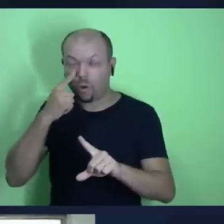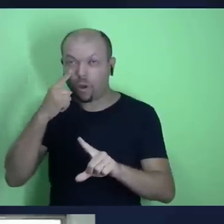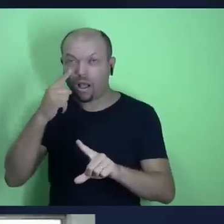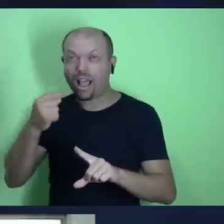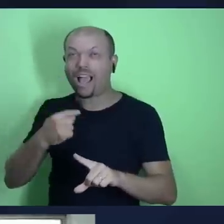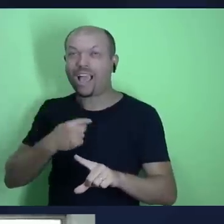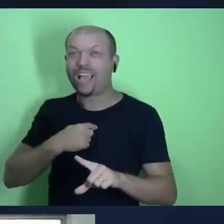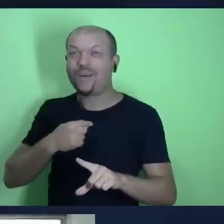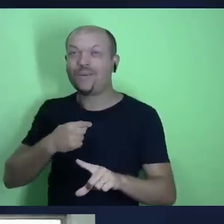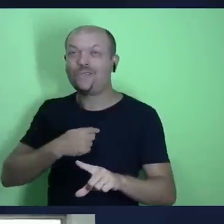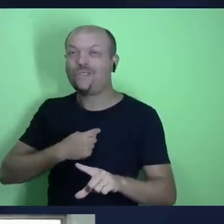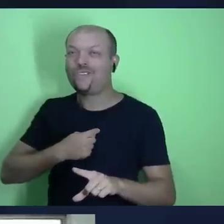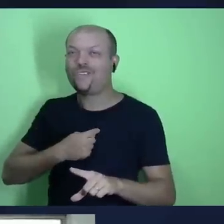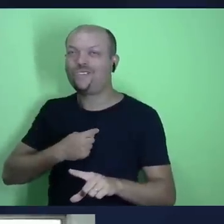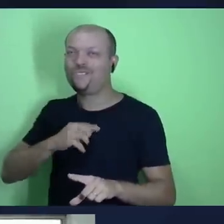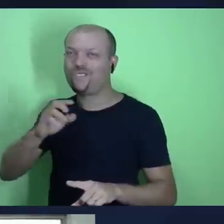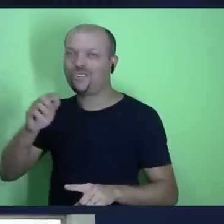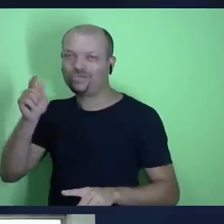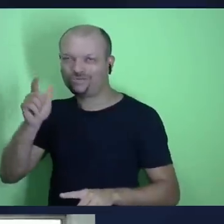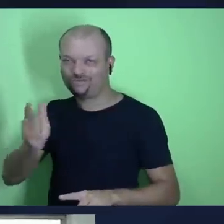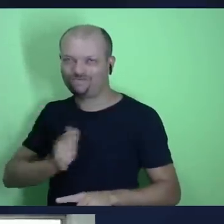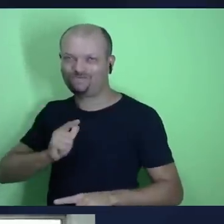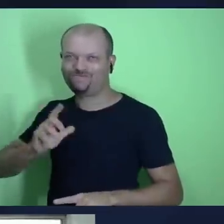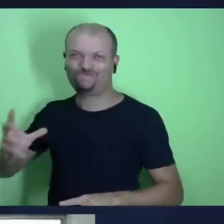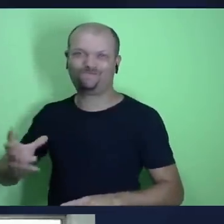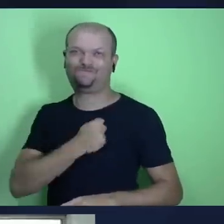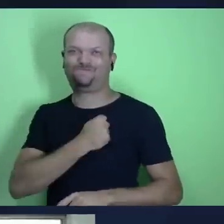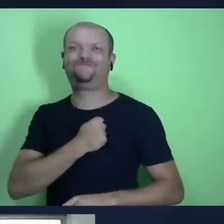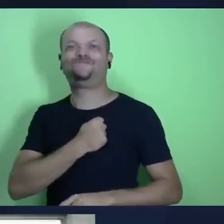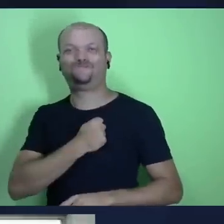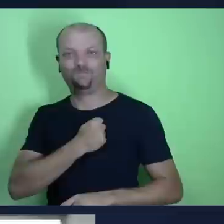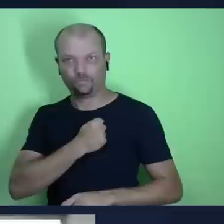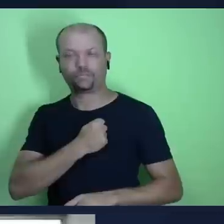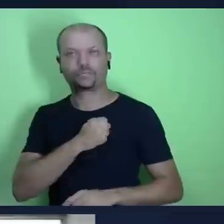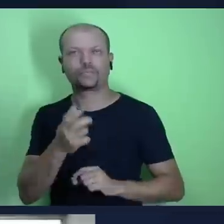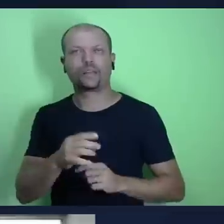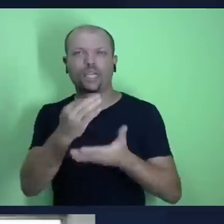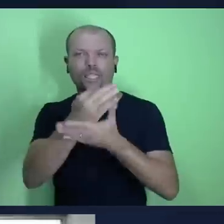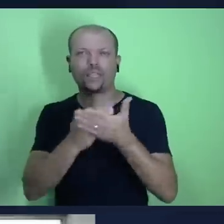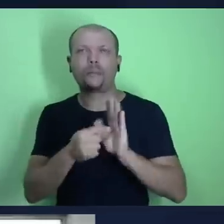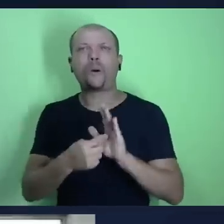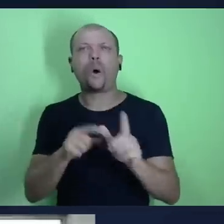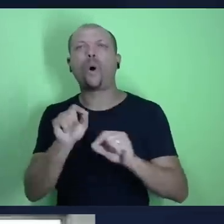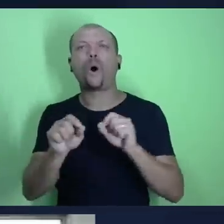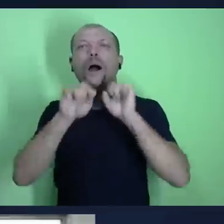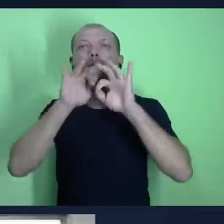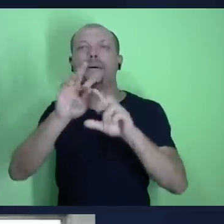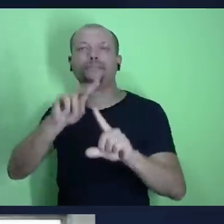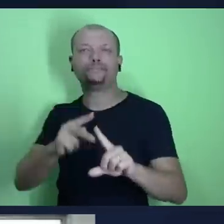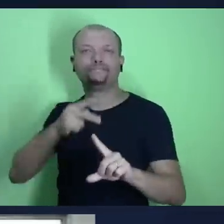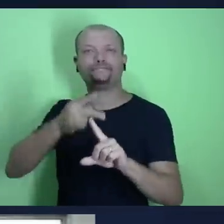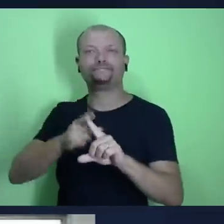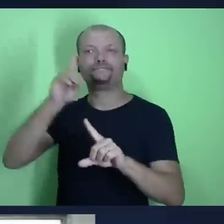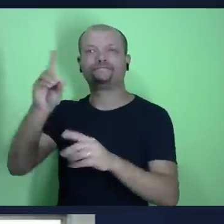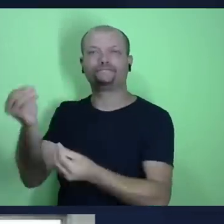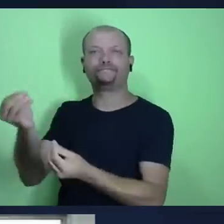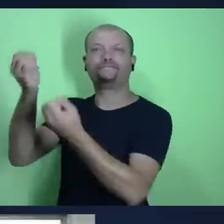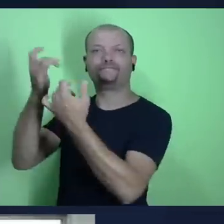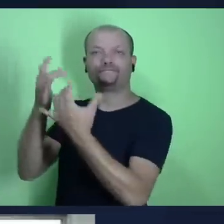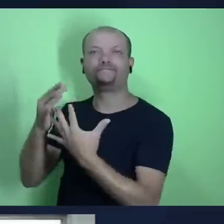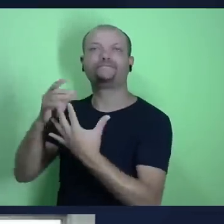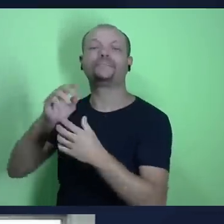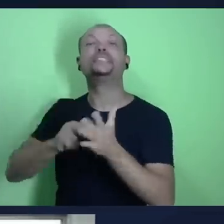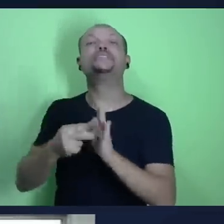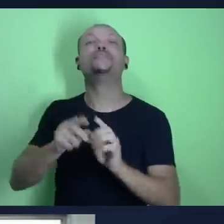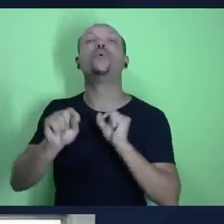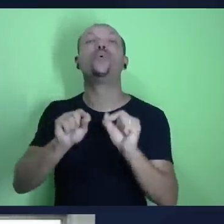cálice da salvação. Esse texto nos apresenta que a maior bênção que Deus nos deu é a bênção da salvação.